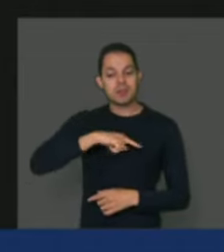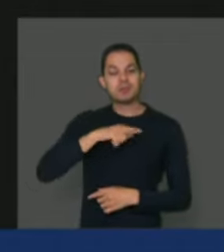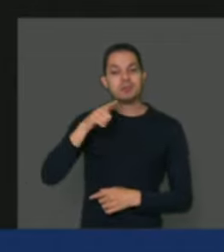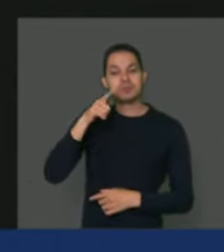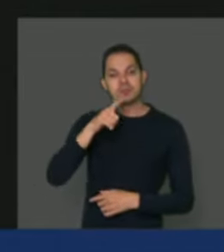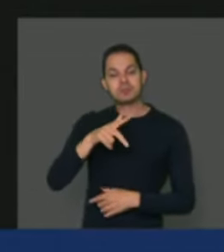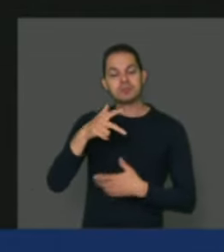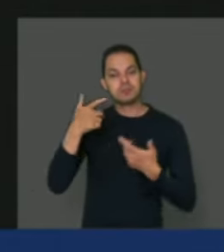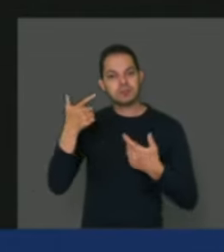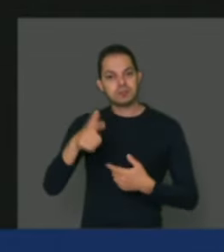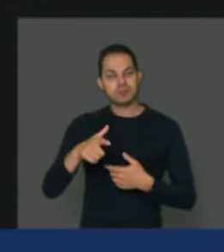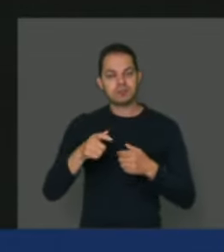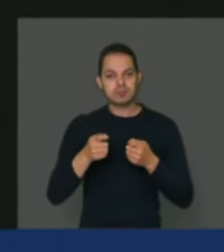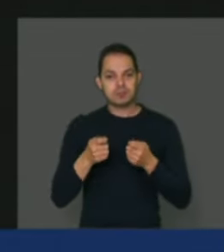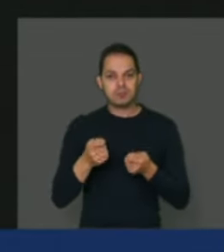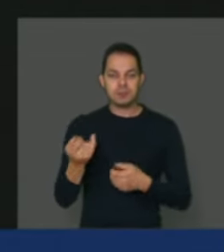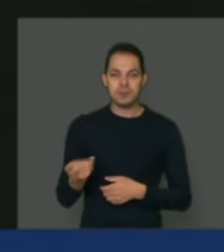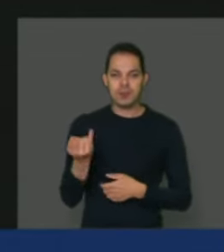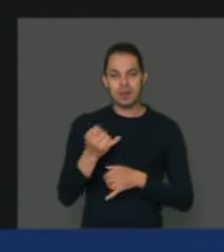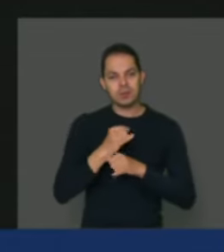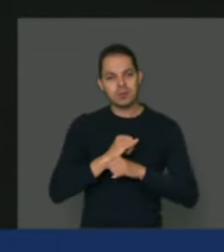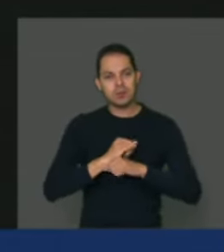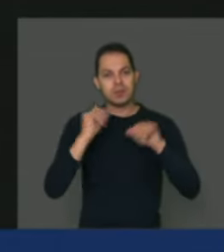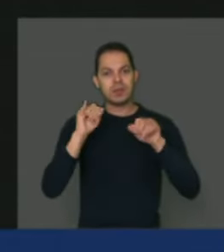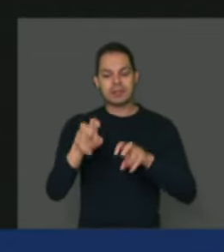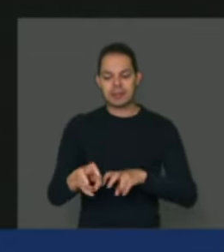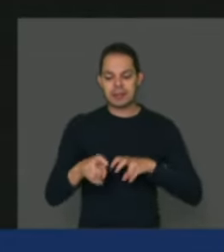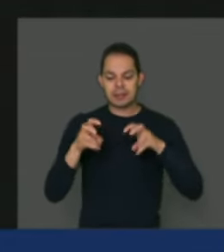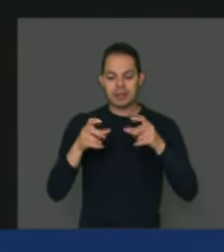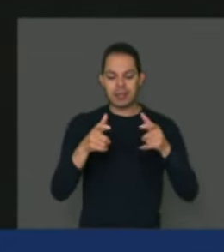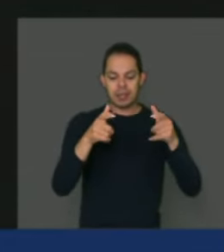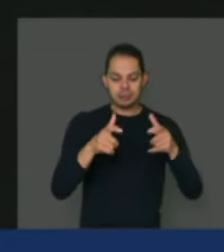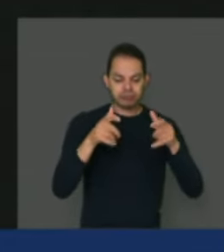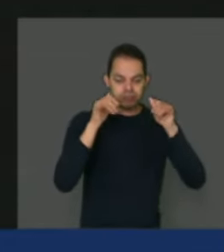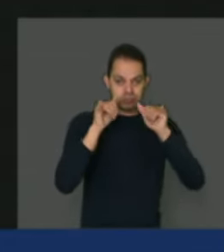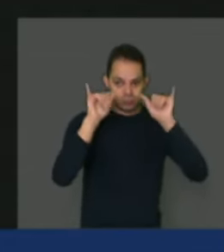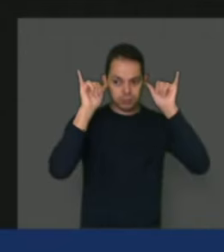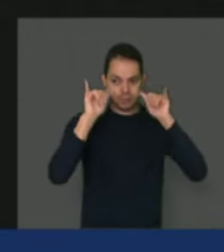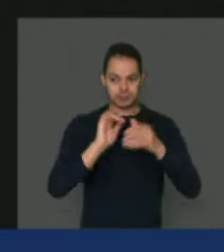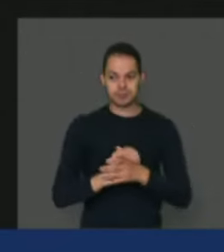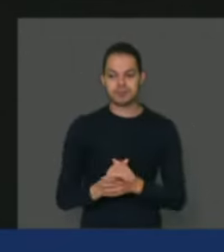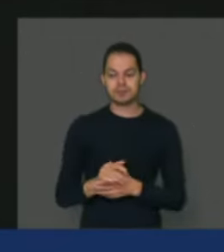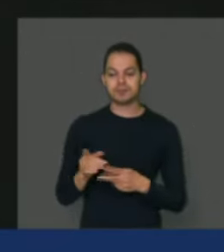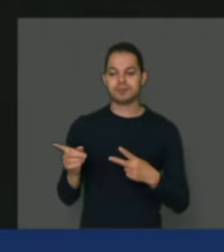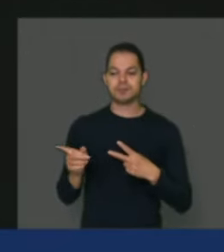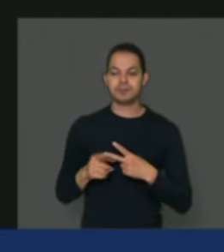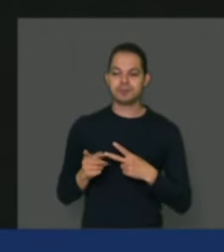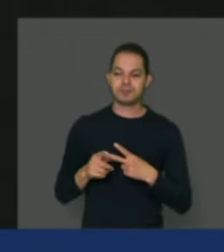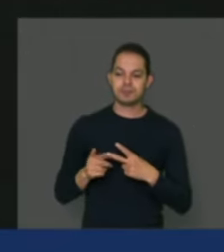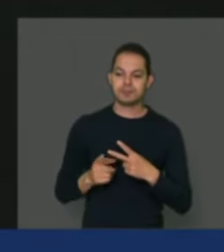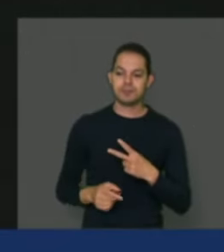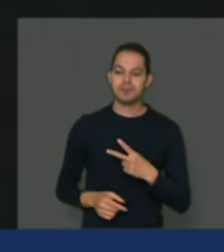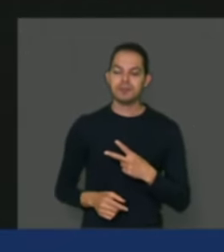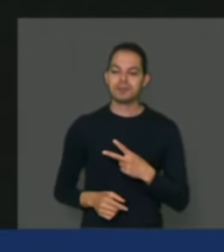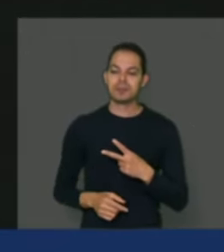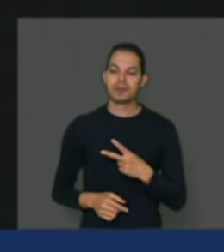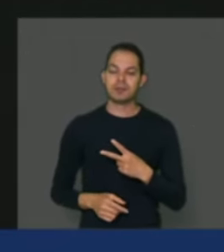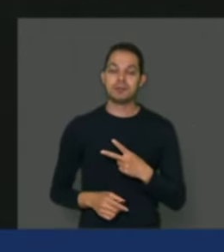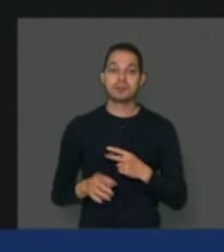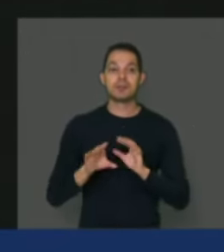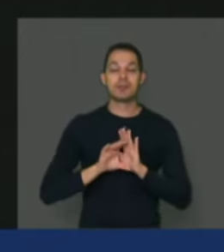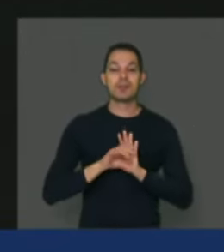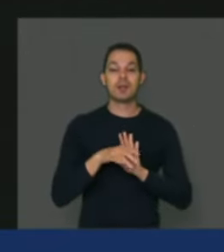a importância da agricultura camponesa. Segundo, há o conceito da